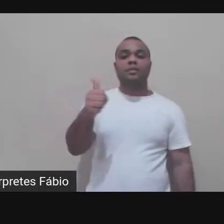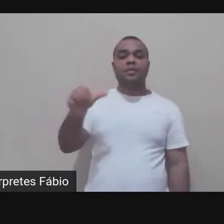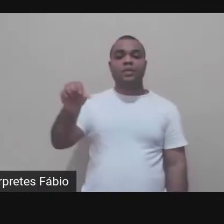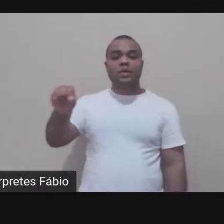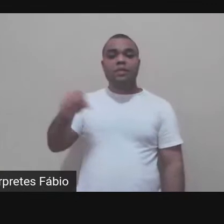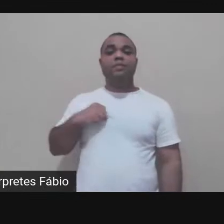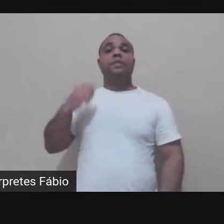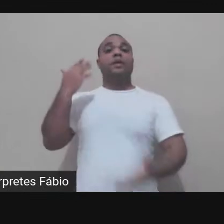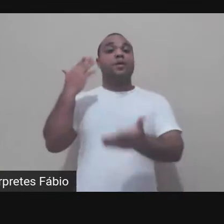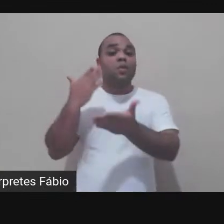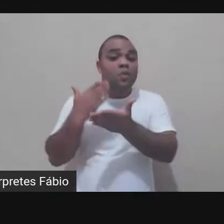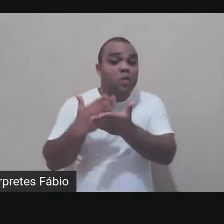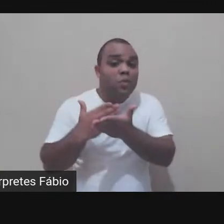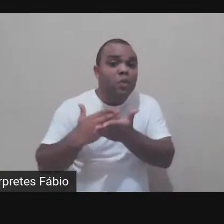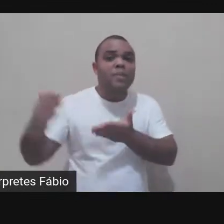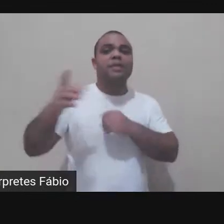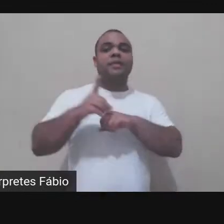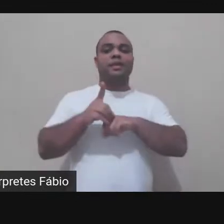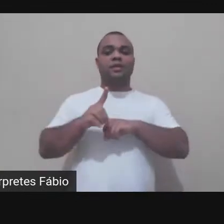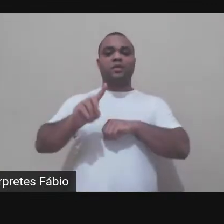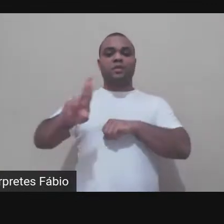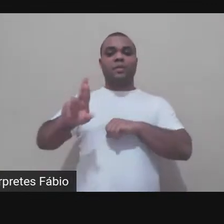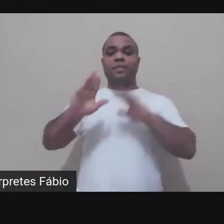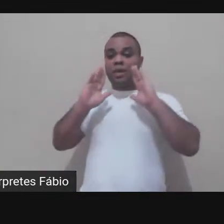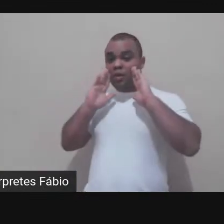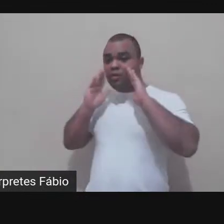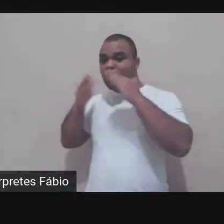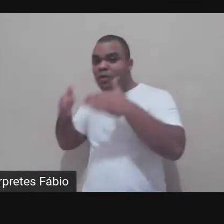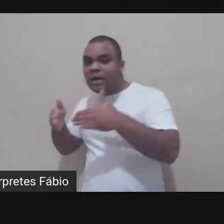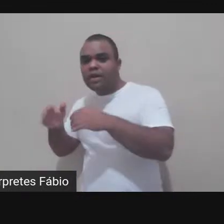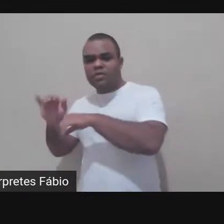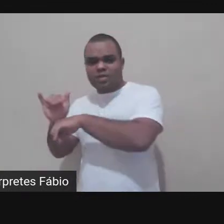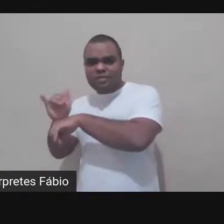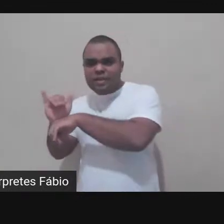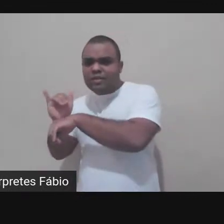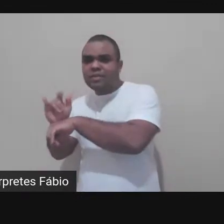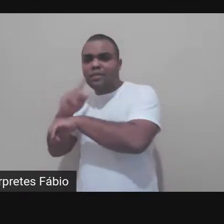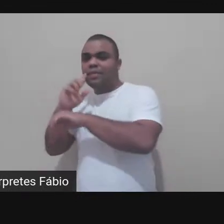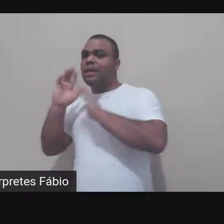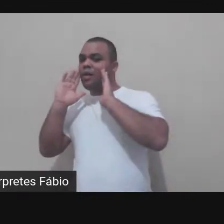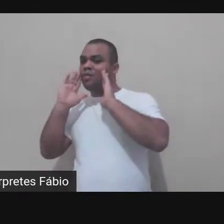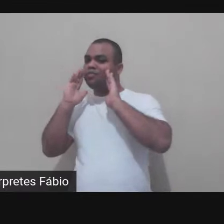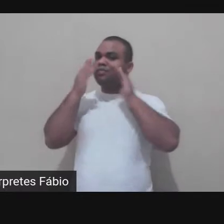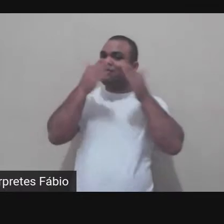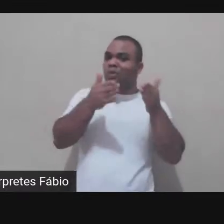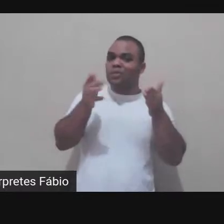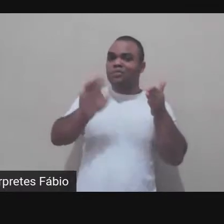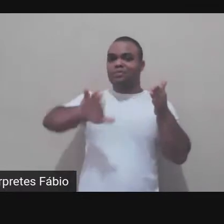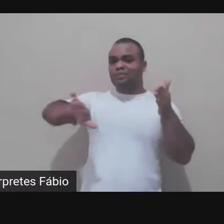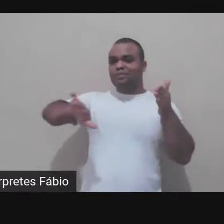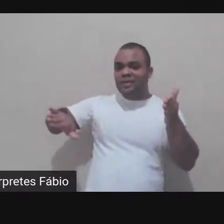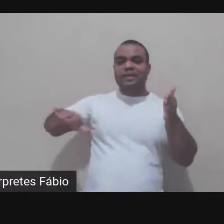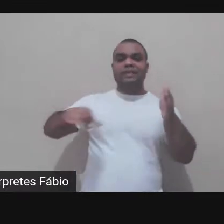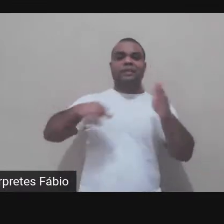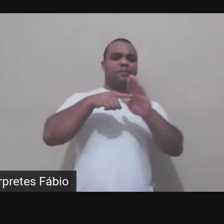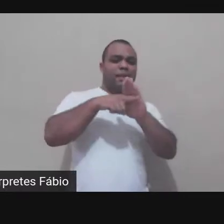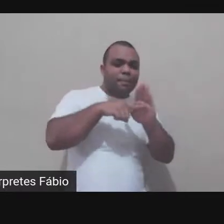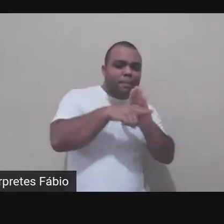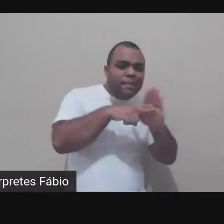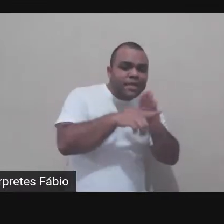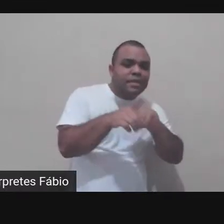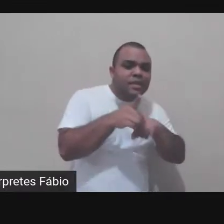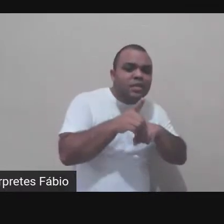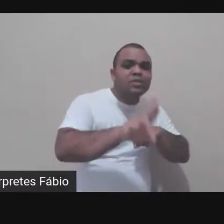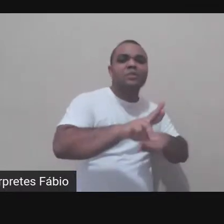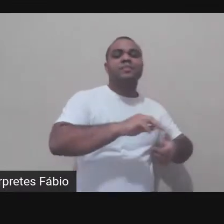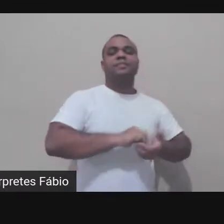principal obrigação e comecei a me dedicar ao doutorado e motivada por essa pesquisa que ainda